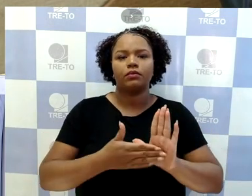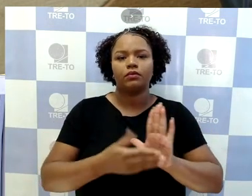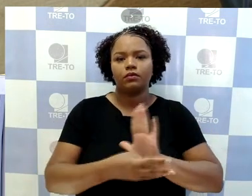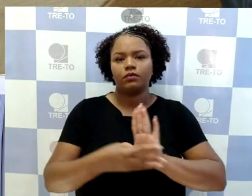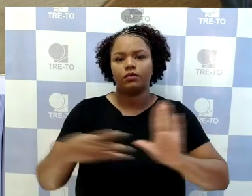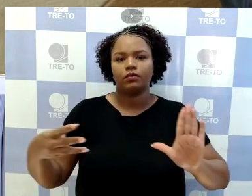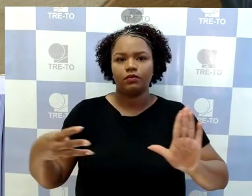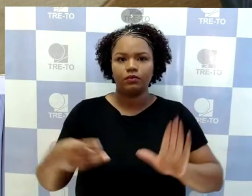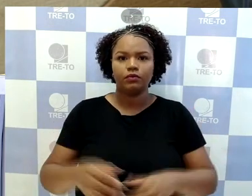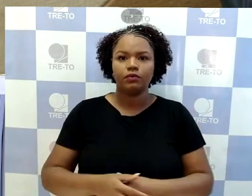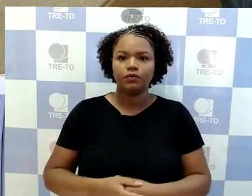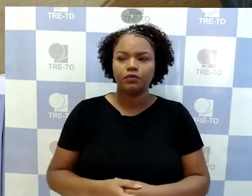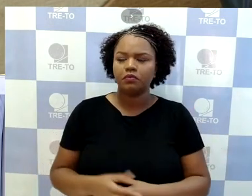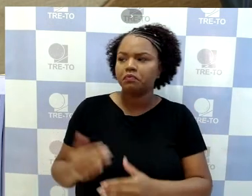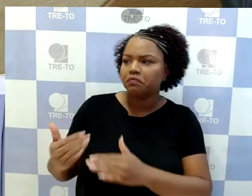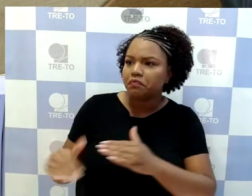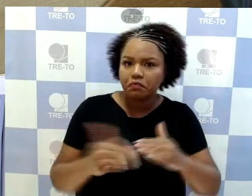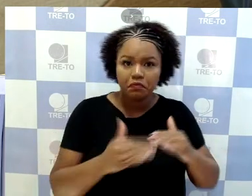Alguma divergência?